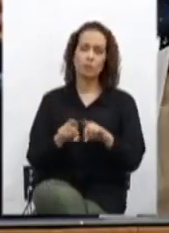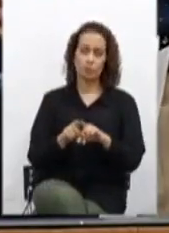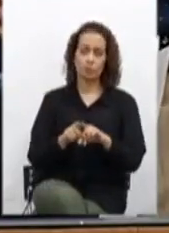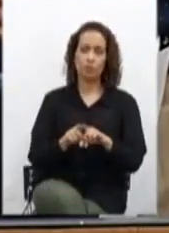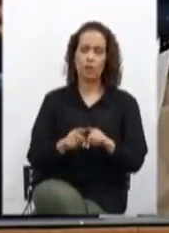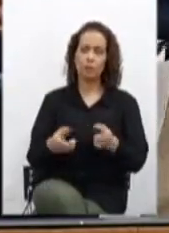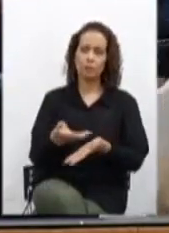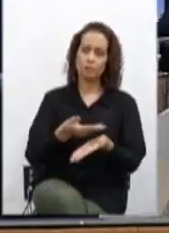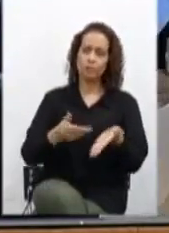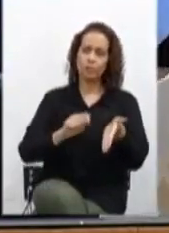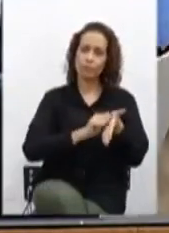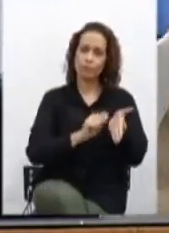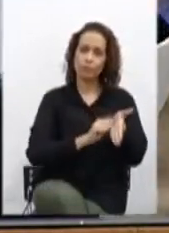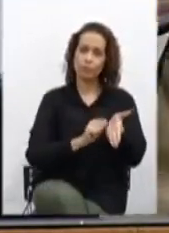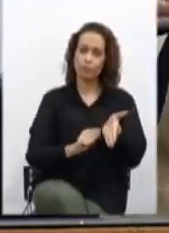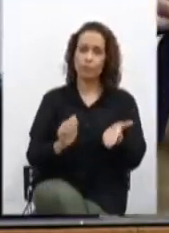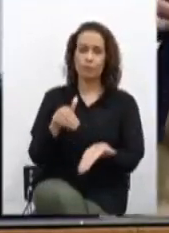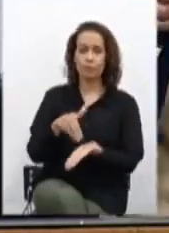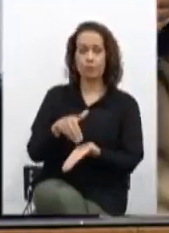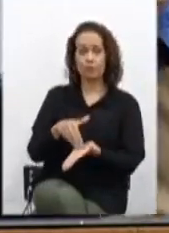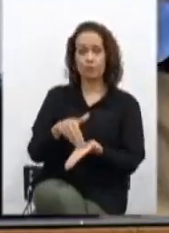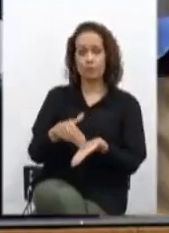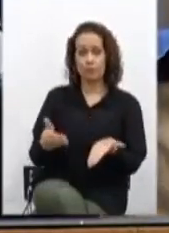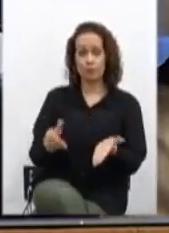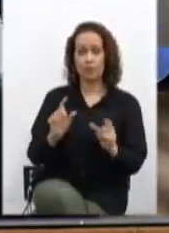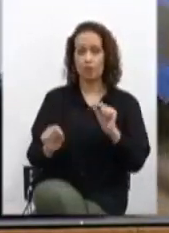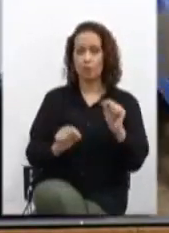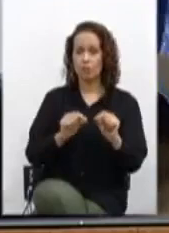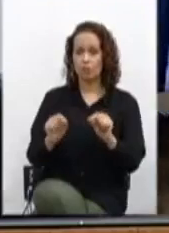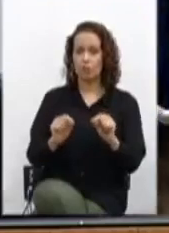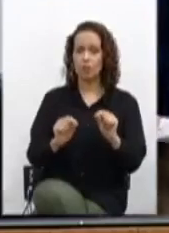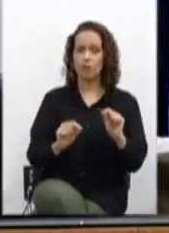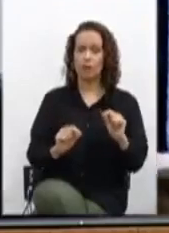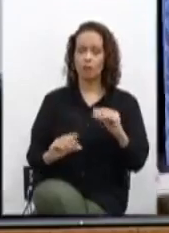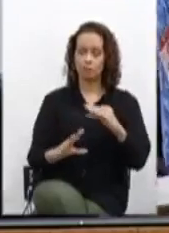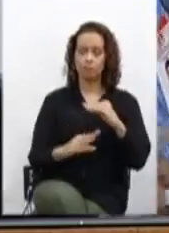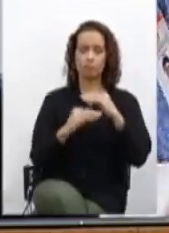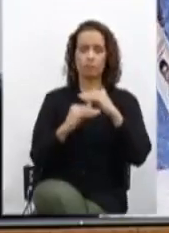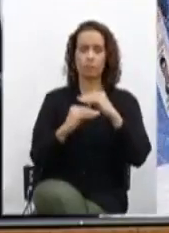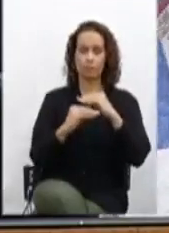transcrevemos no final a redação do vencido, que faz parte desse parecer.